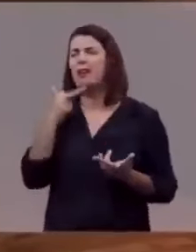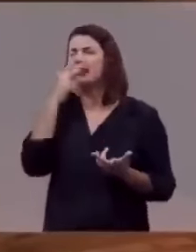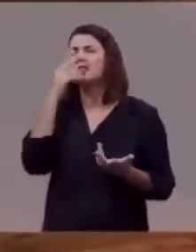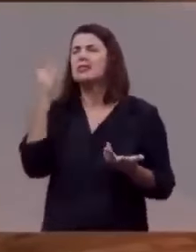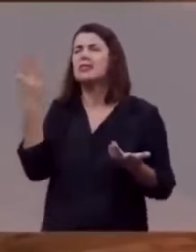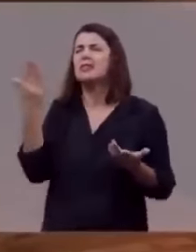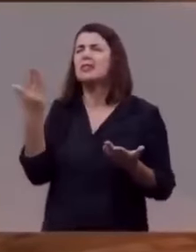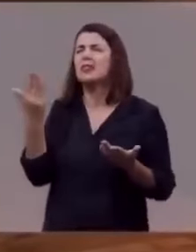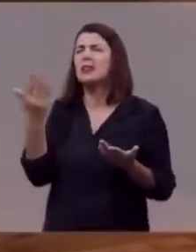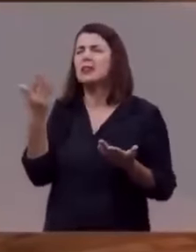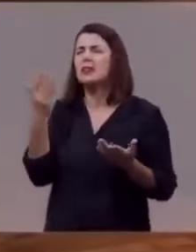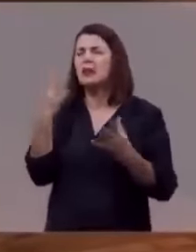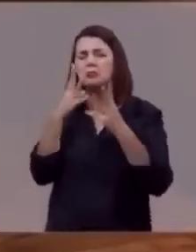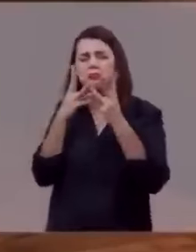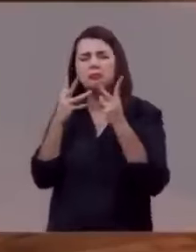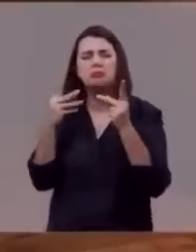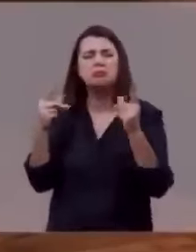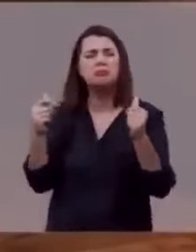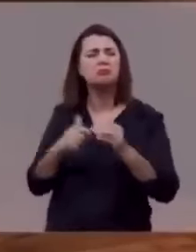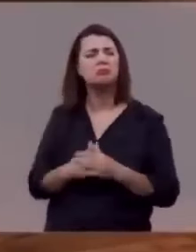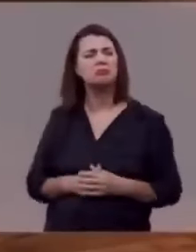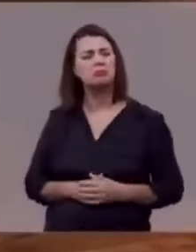que estava entrando em colapso.